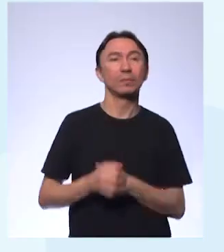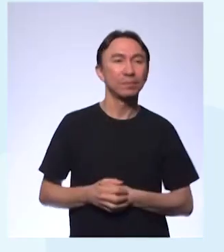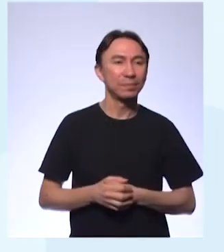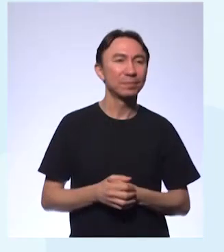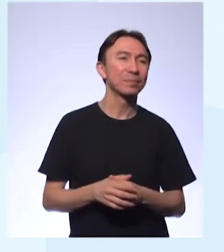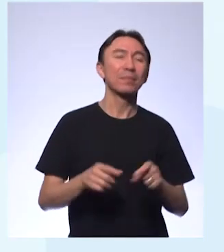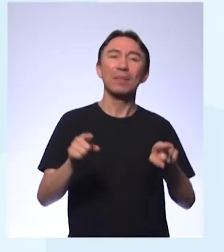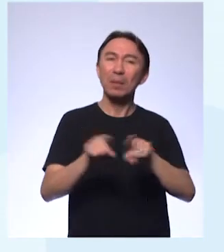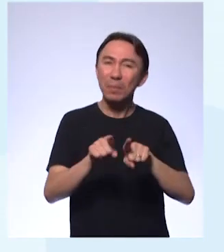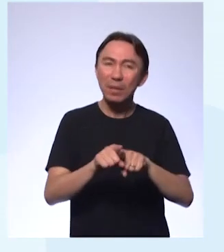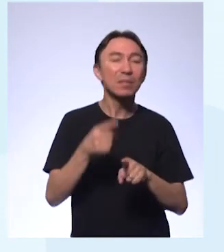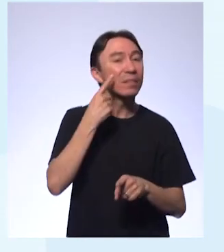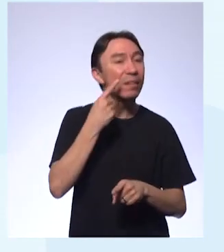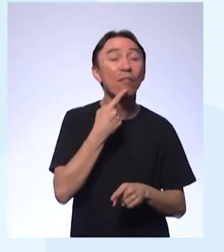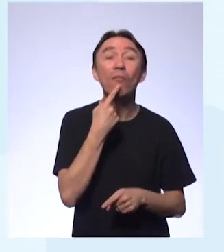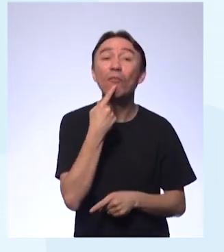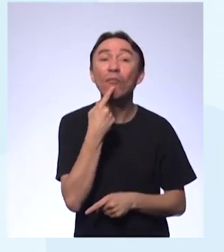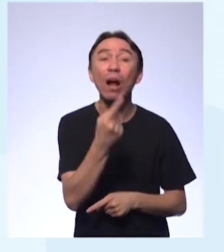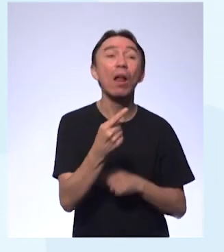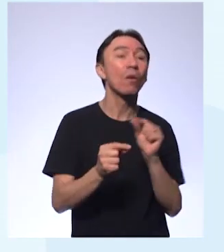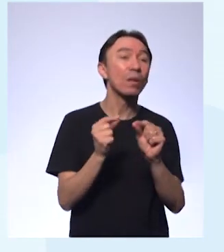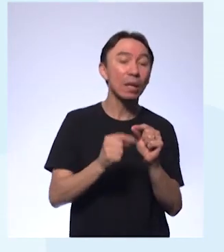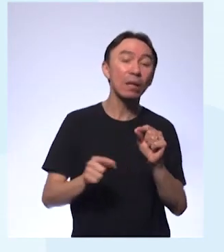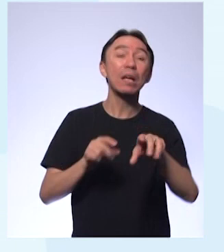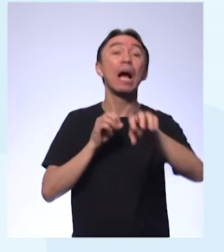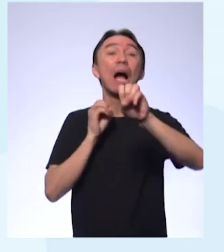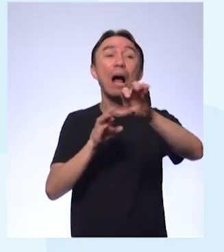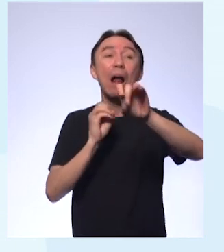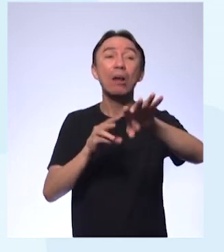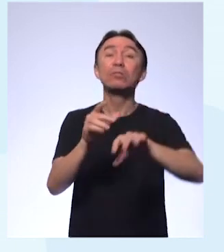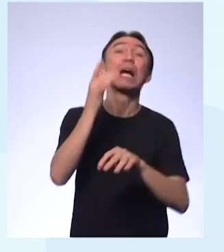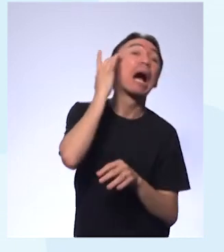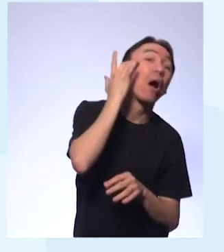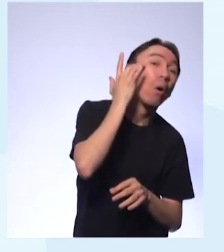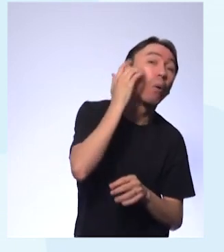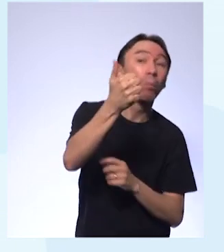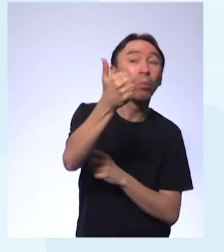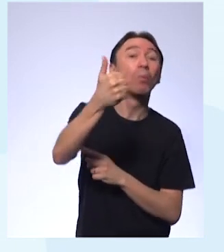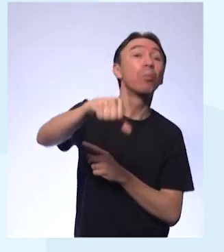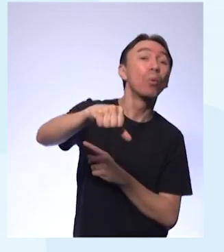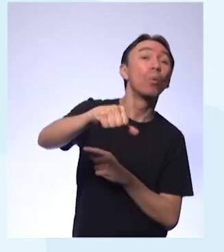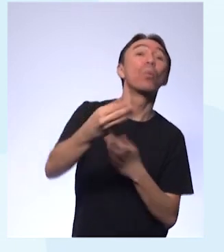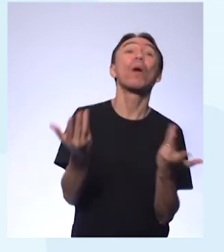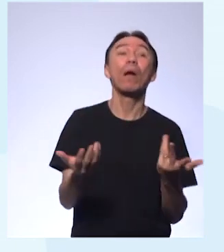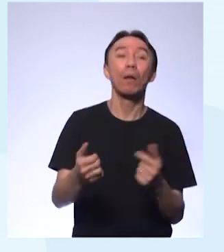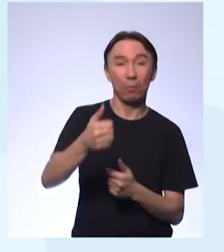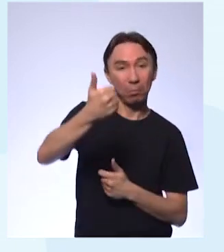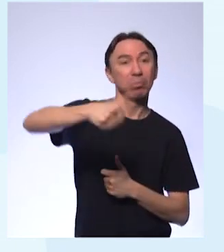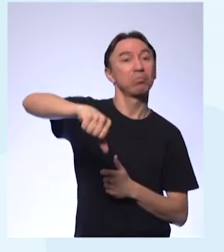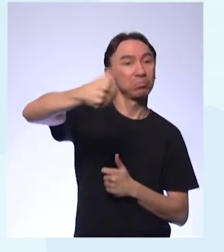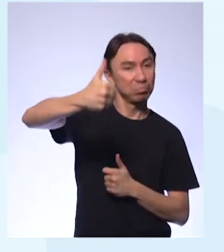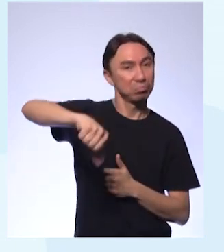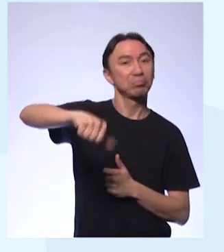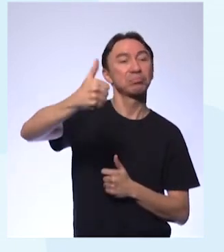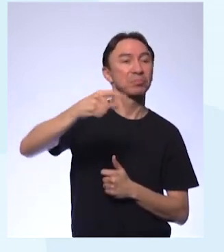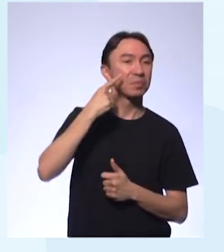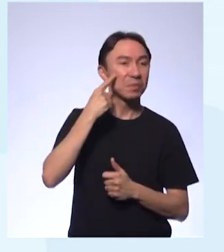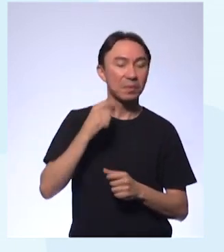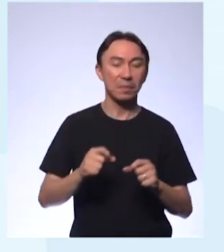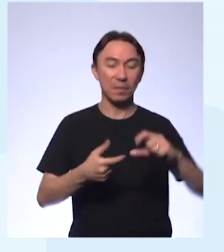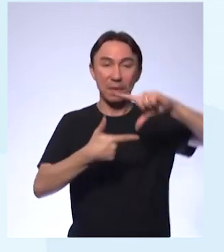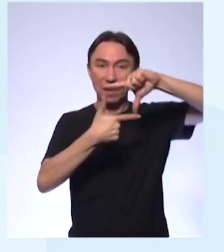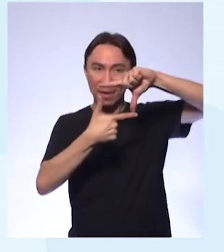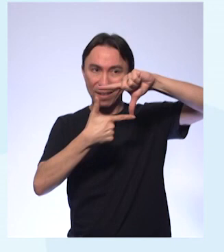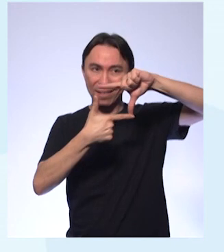você pode dizer o que você achou da aula acessa aí o Carry Code ou no link clica no link por favor e deixa aí a sua impressão